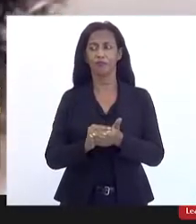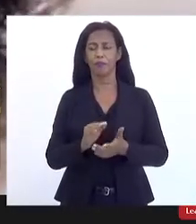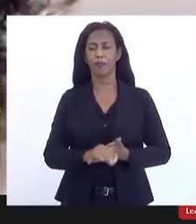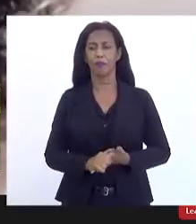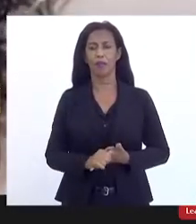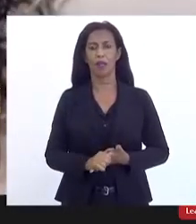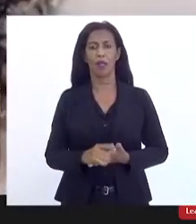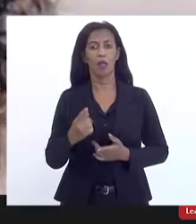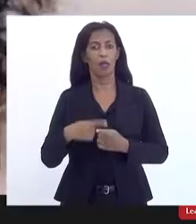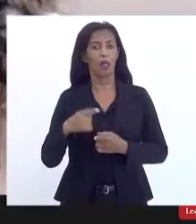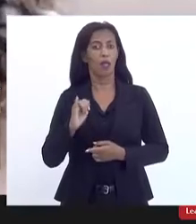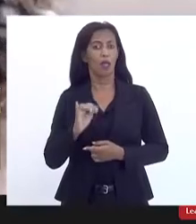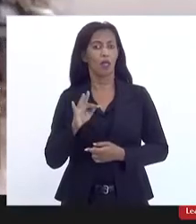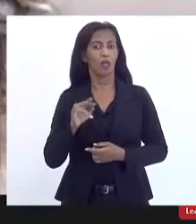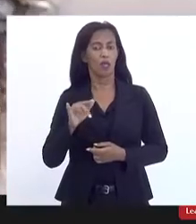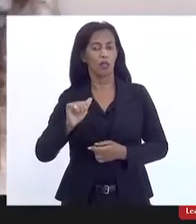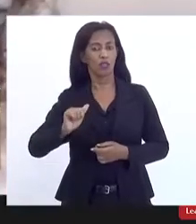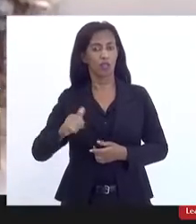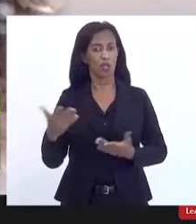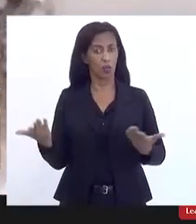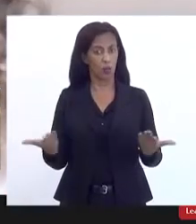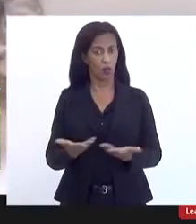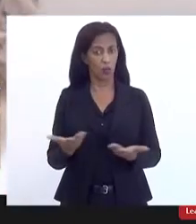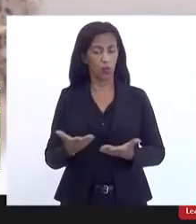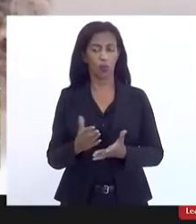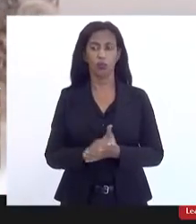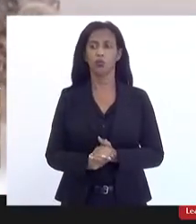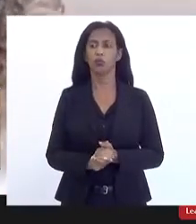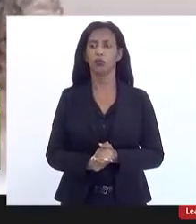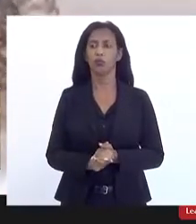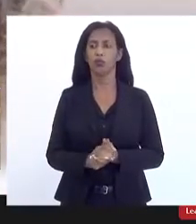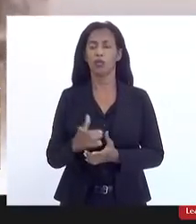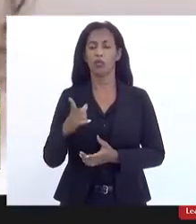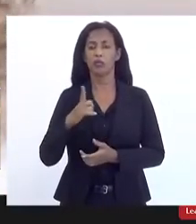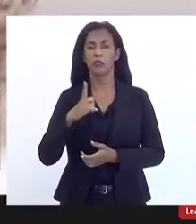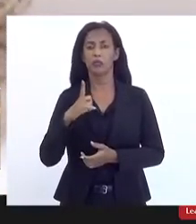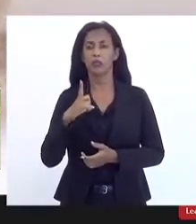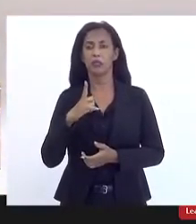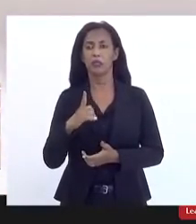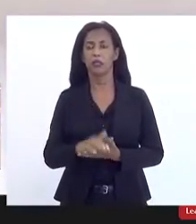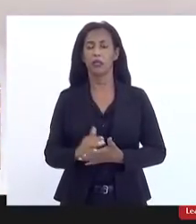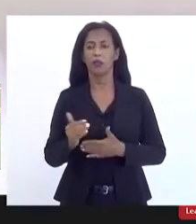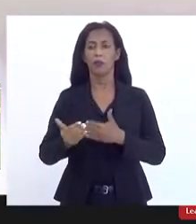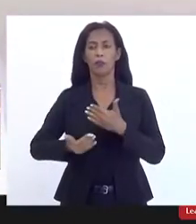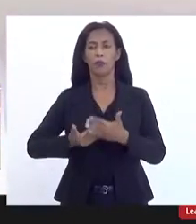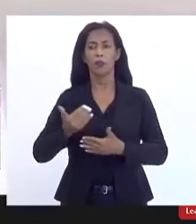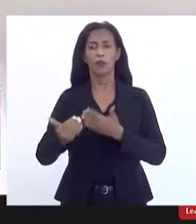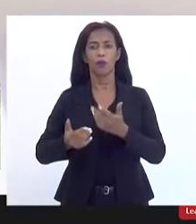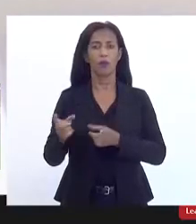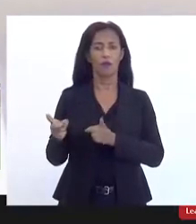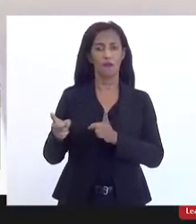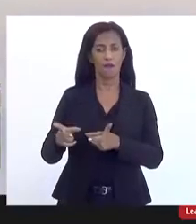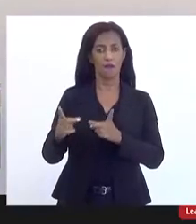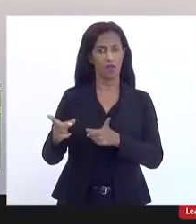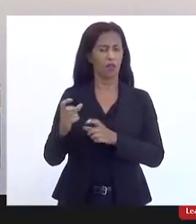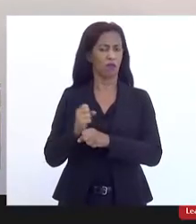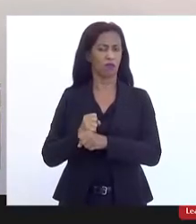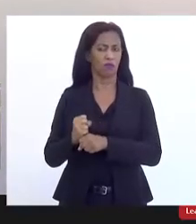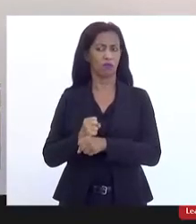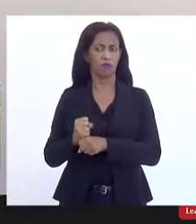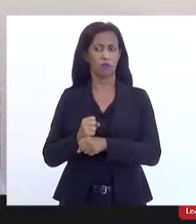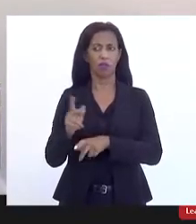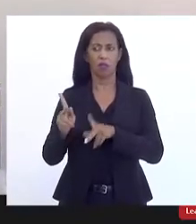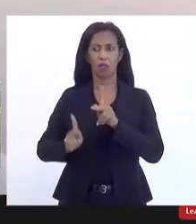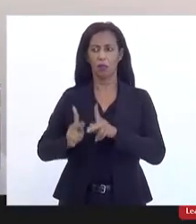Itatiaia hoje há em curso um processo de privatização embora há anos a